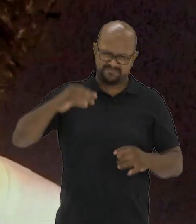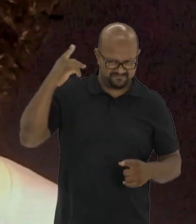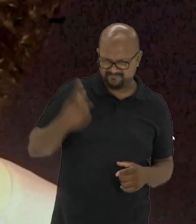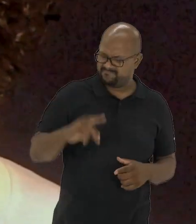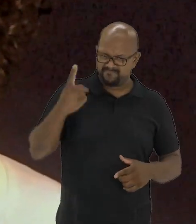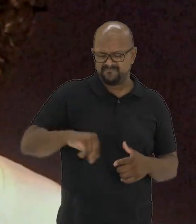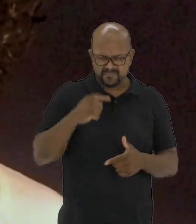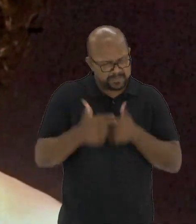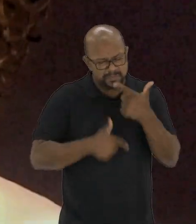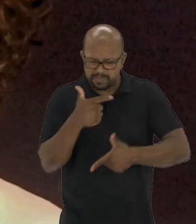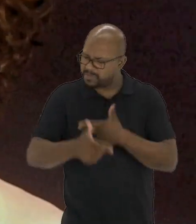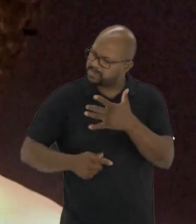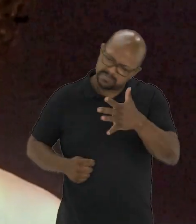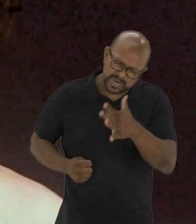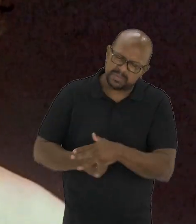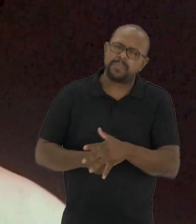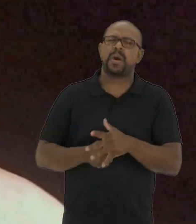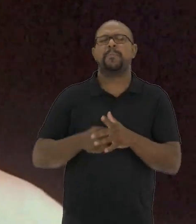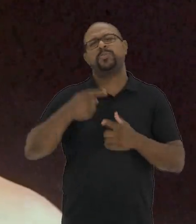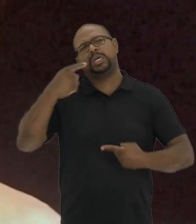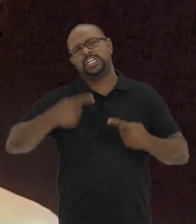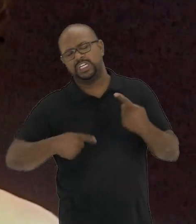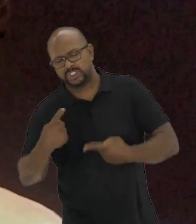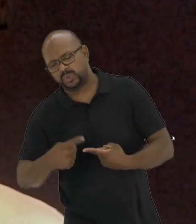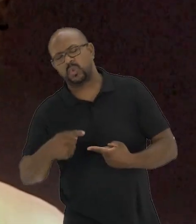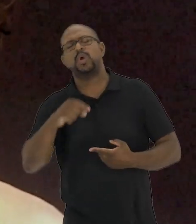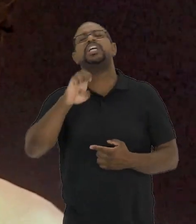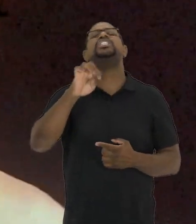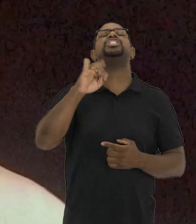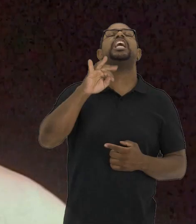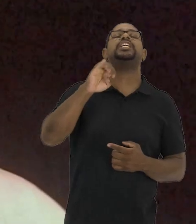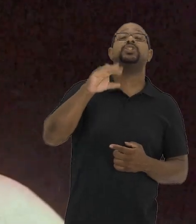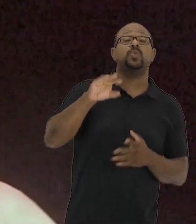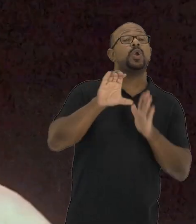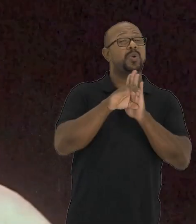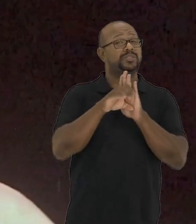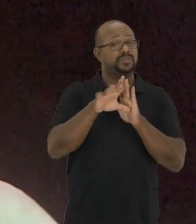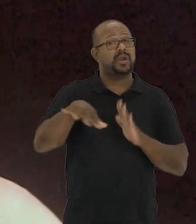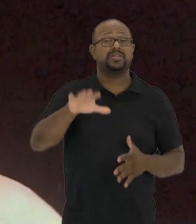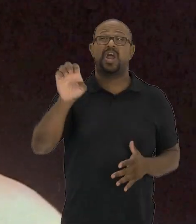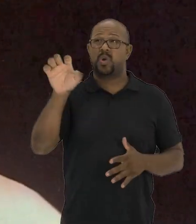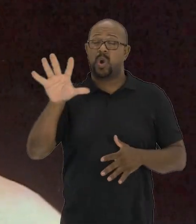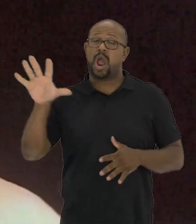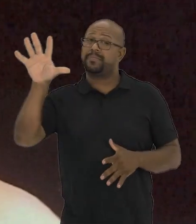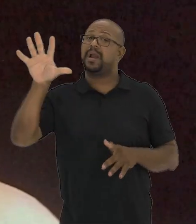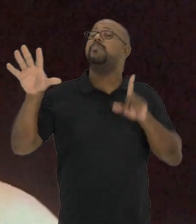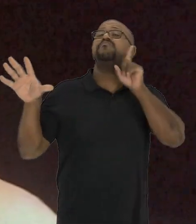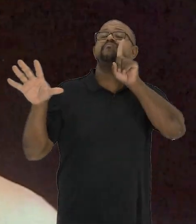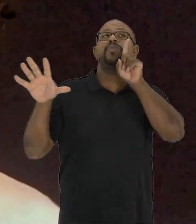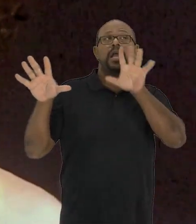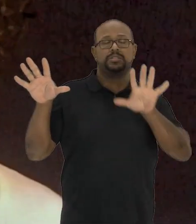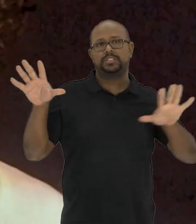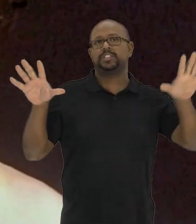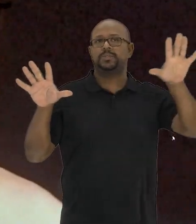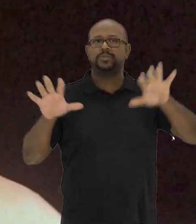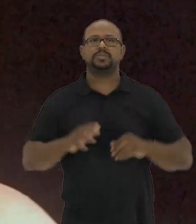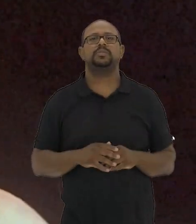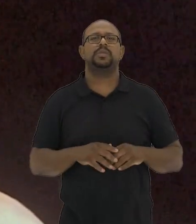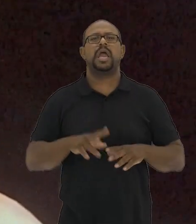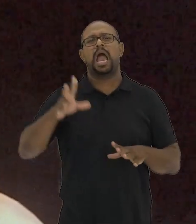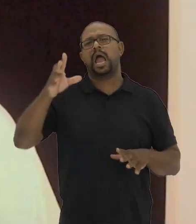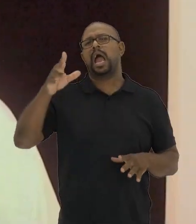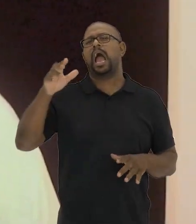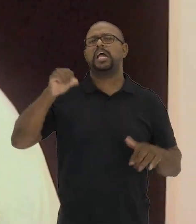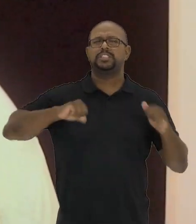foi uma verdadeira corrida de enfrentamentos políticos, estéticos e conceituais da Europa e dos